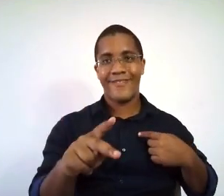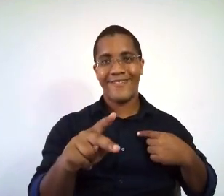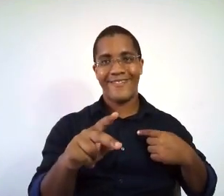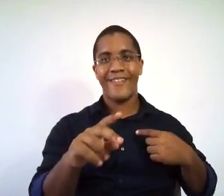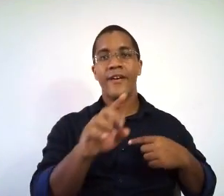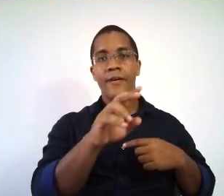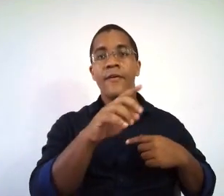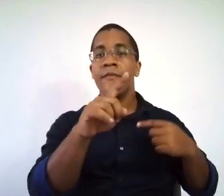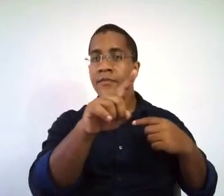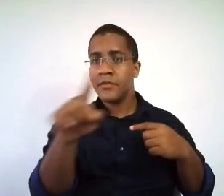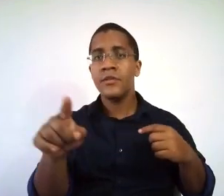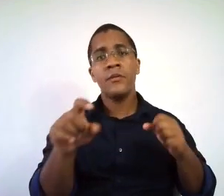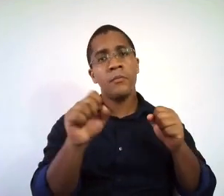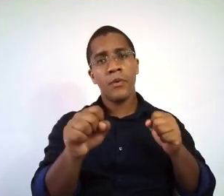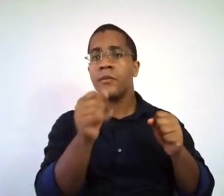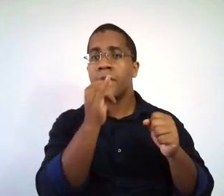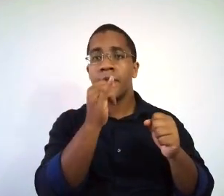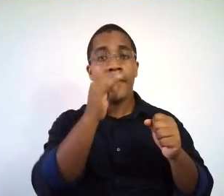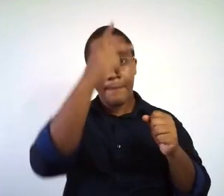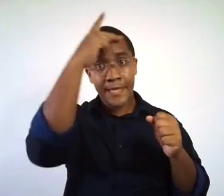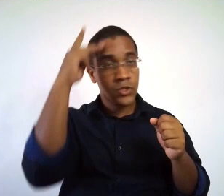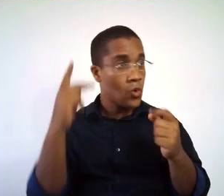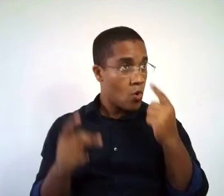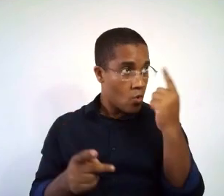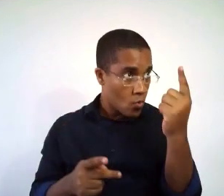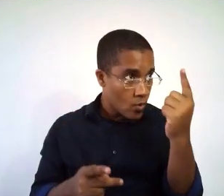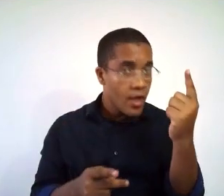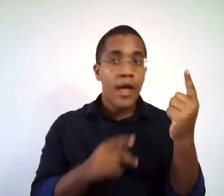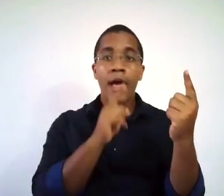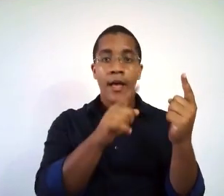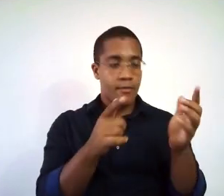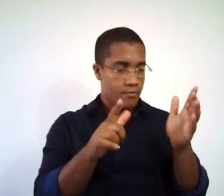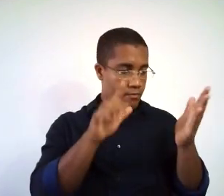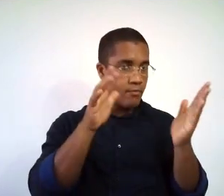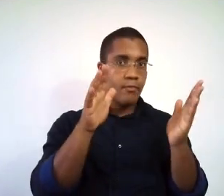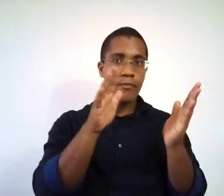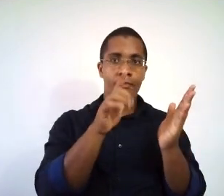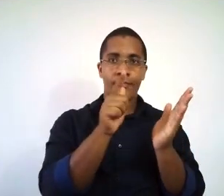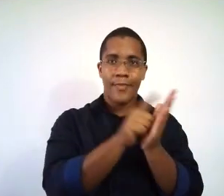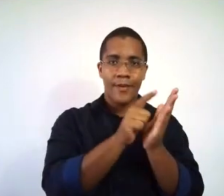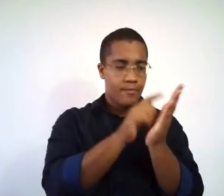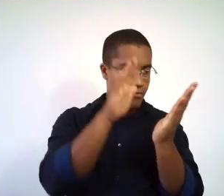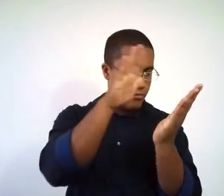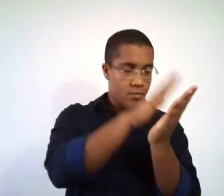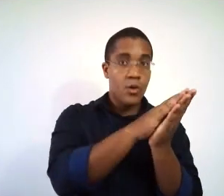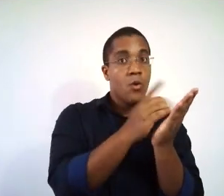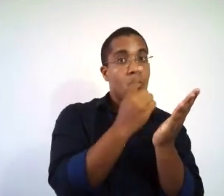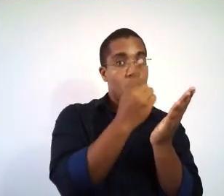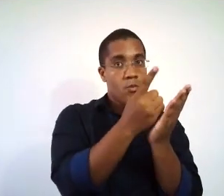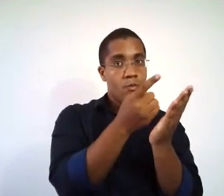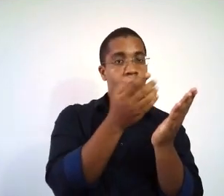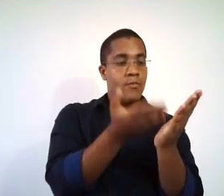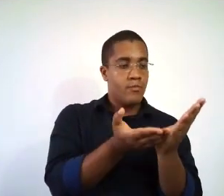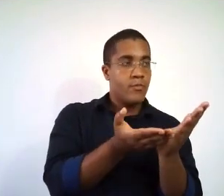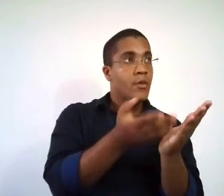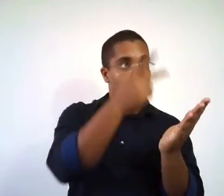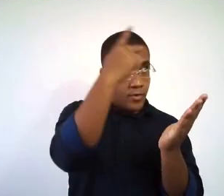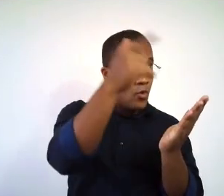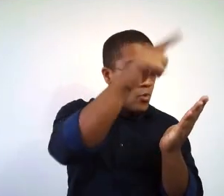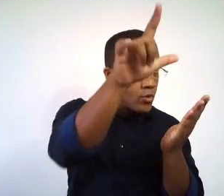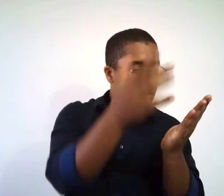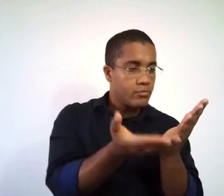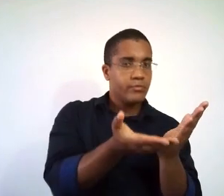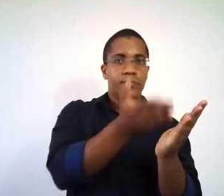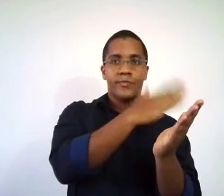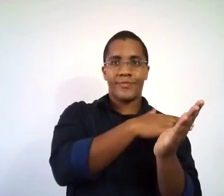colocar o nome dele ali. Sugiro que vocês façam uma página por pessoa. Assim, você vai ter uma melhor